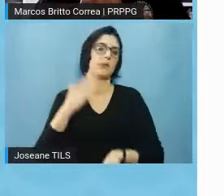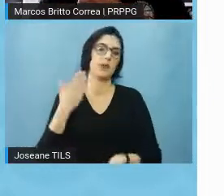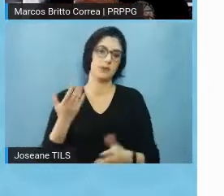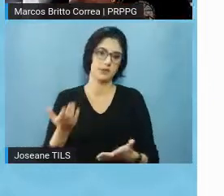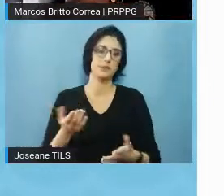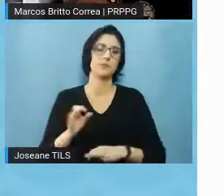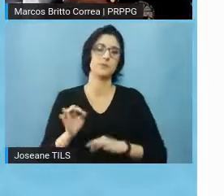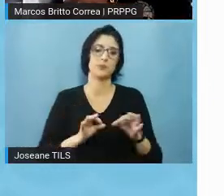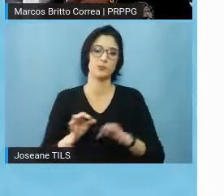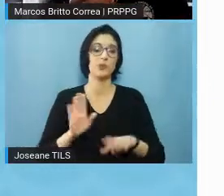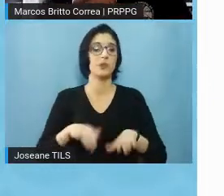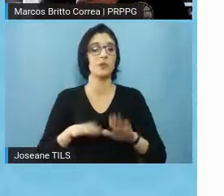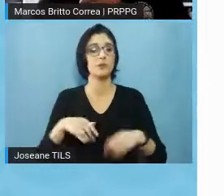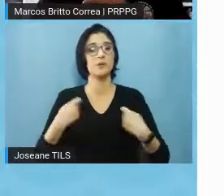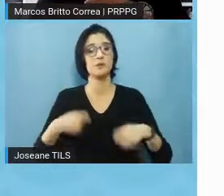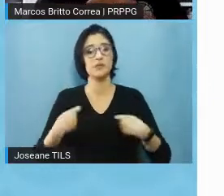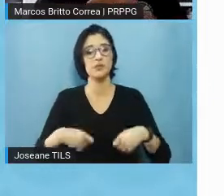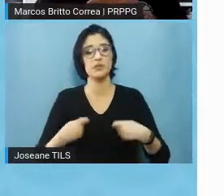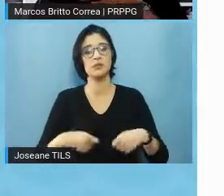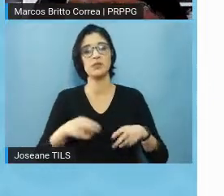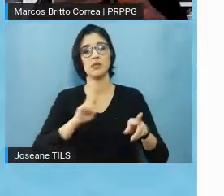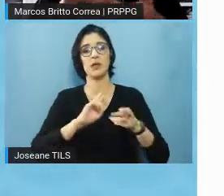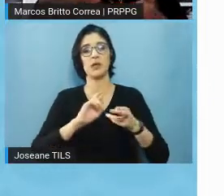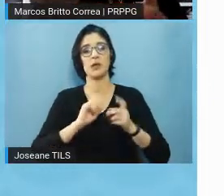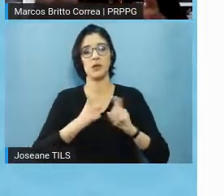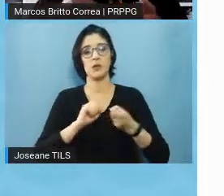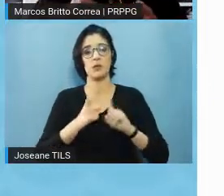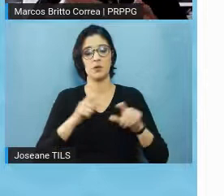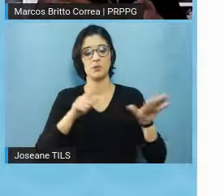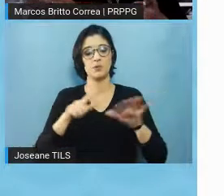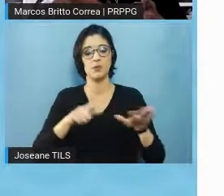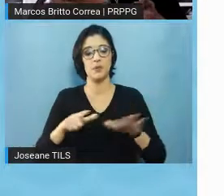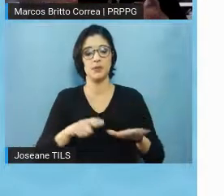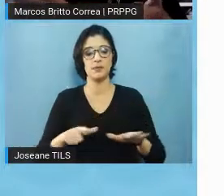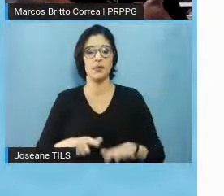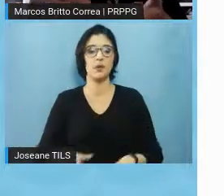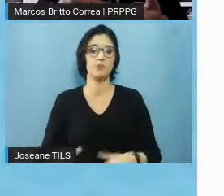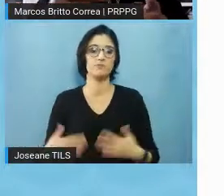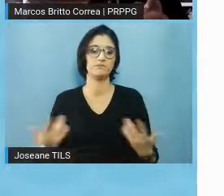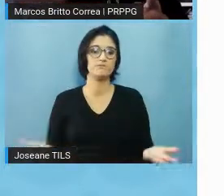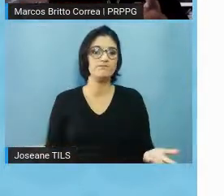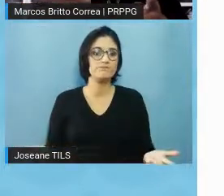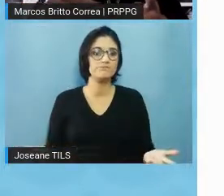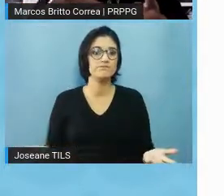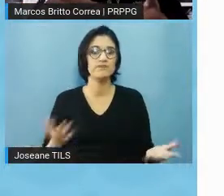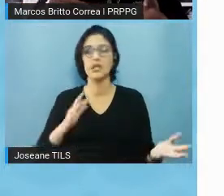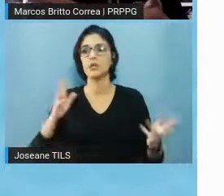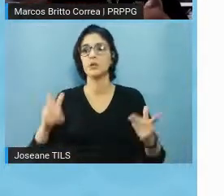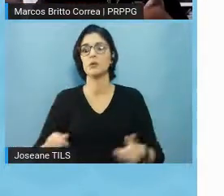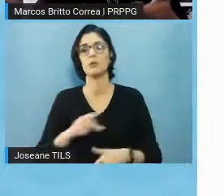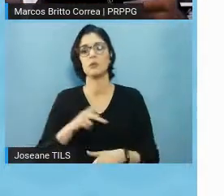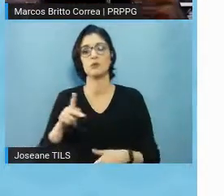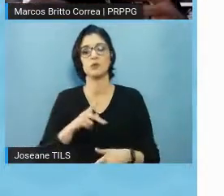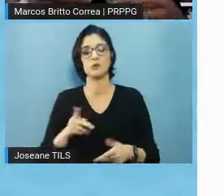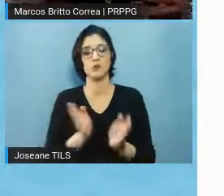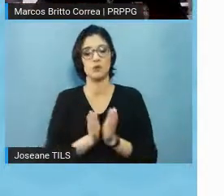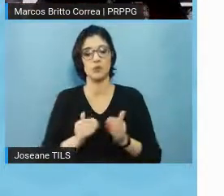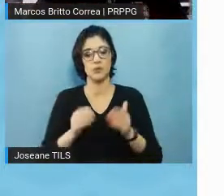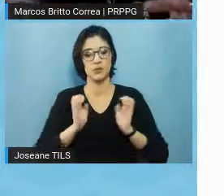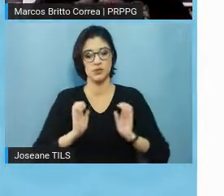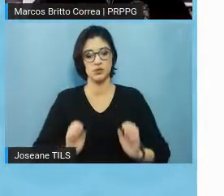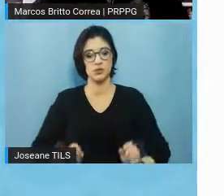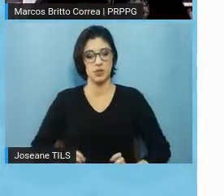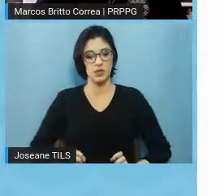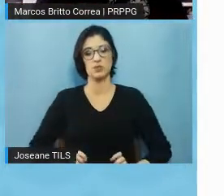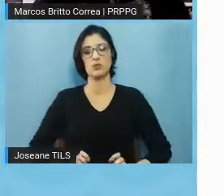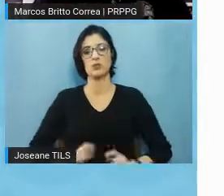e provavelmente seriam necessárias reuniões semanais para esse comitê, então todos os professores do comitê de ética institucional deveriam dedicar um turno da semana a uma